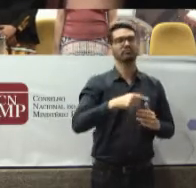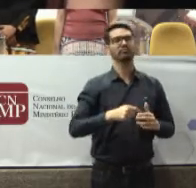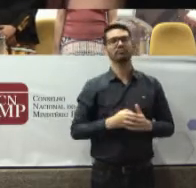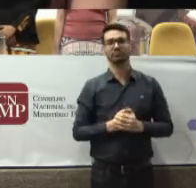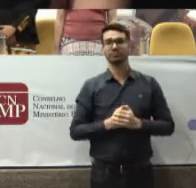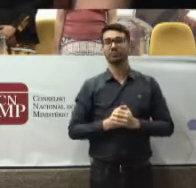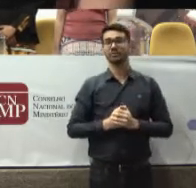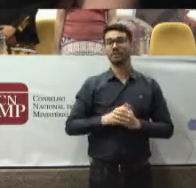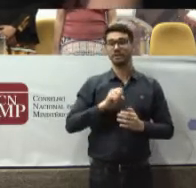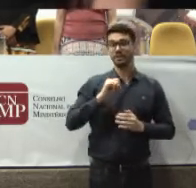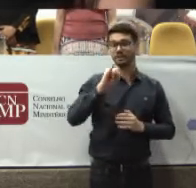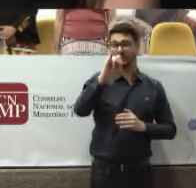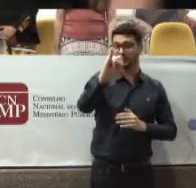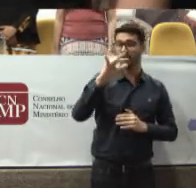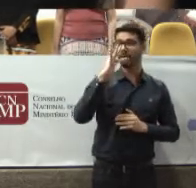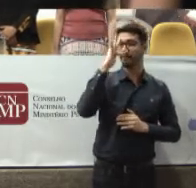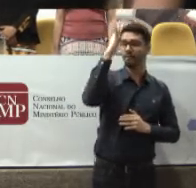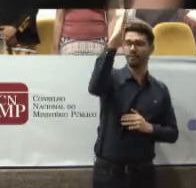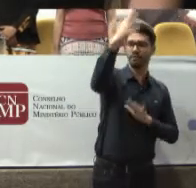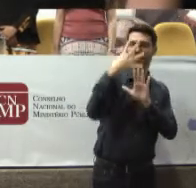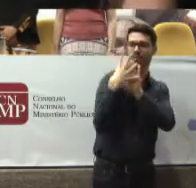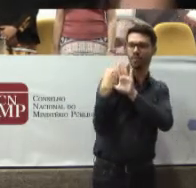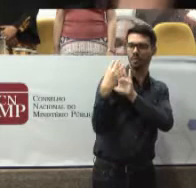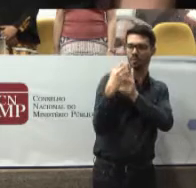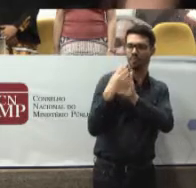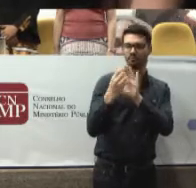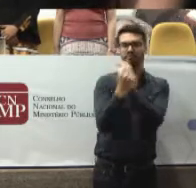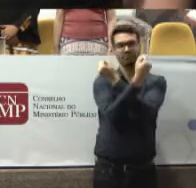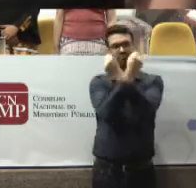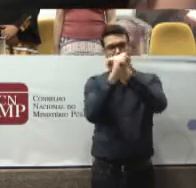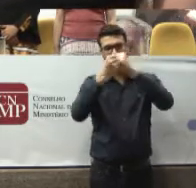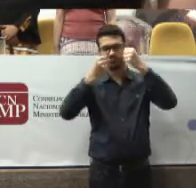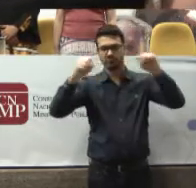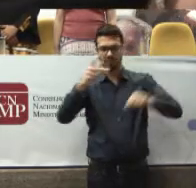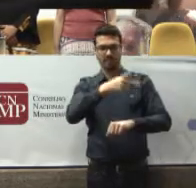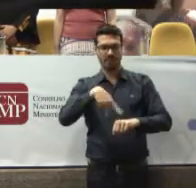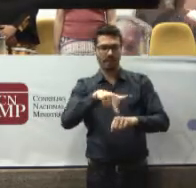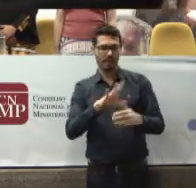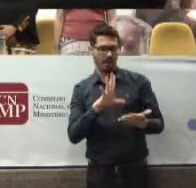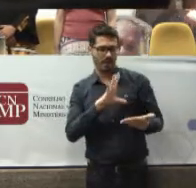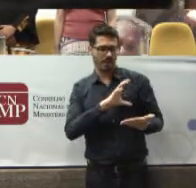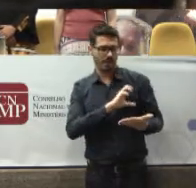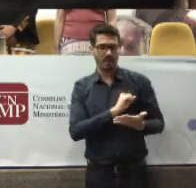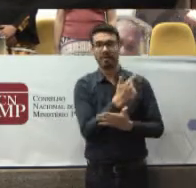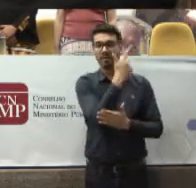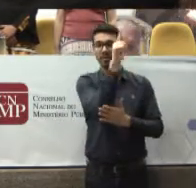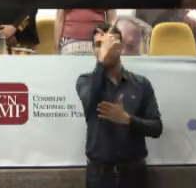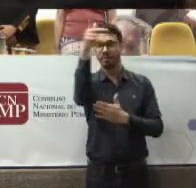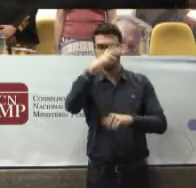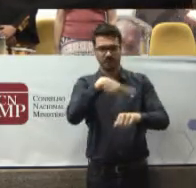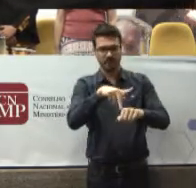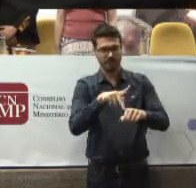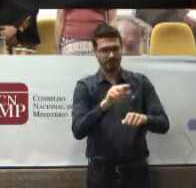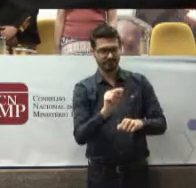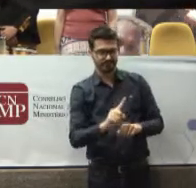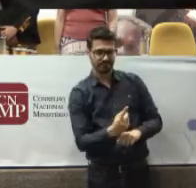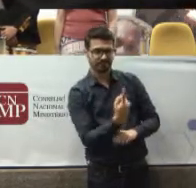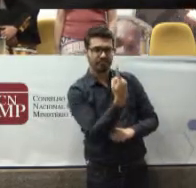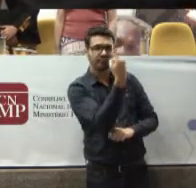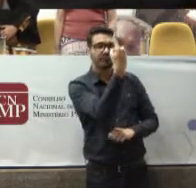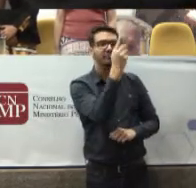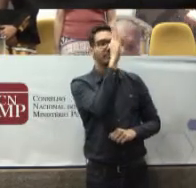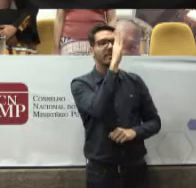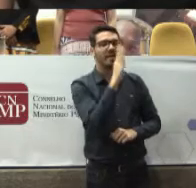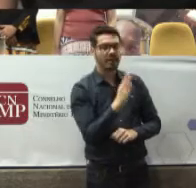colosso E o tempo do estelho, essa grandeza De arrodurada, entre outras